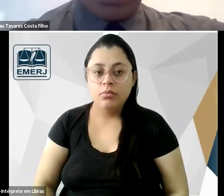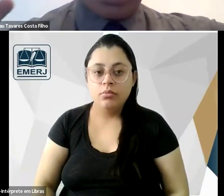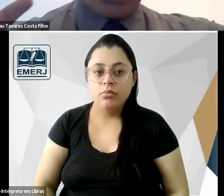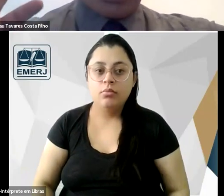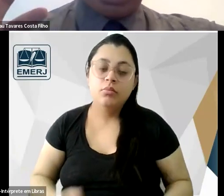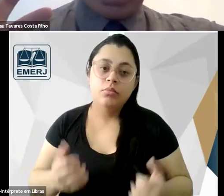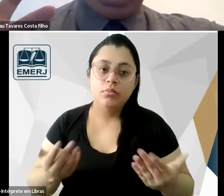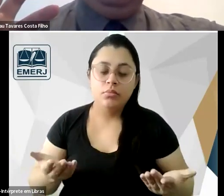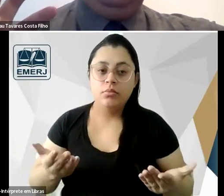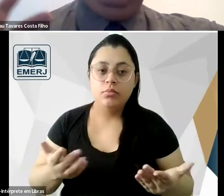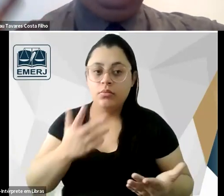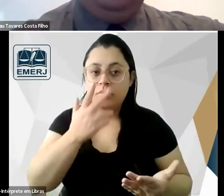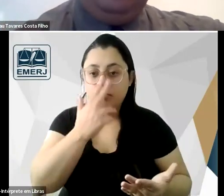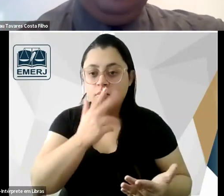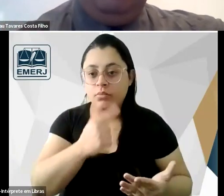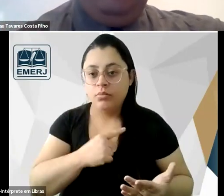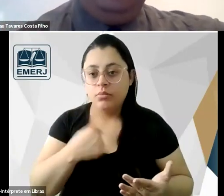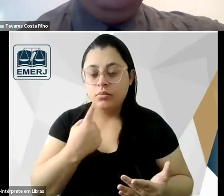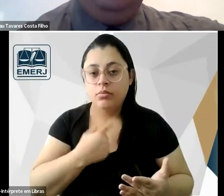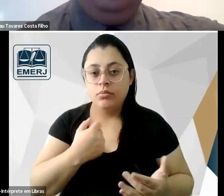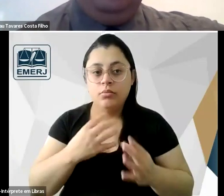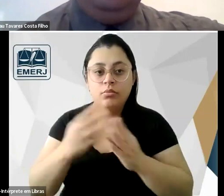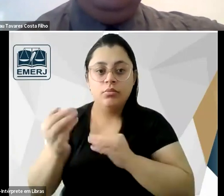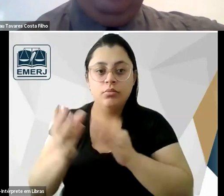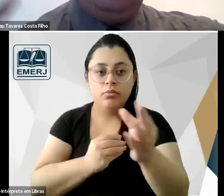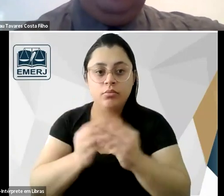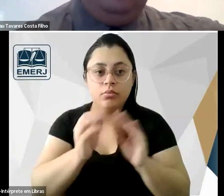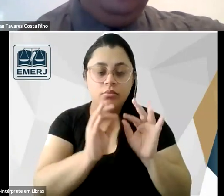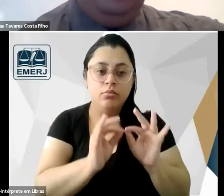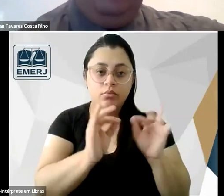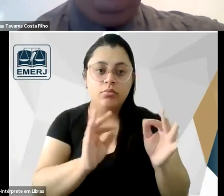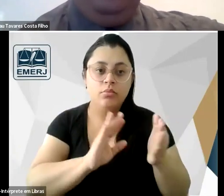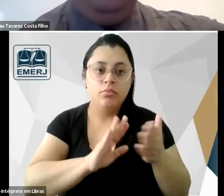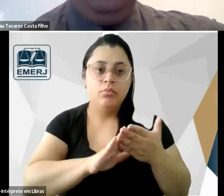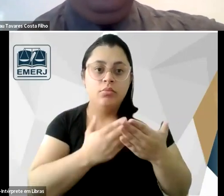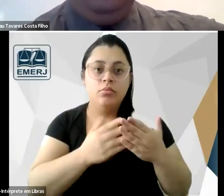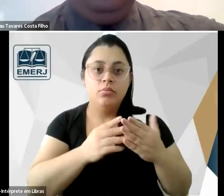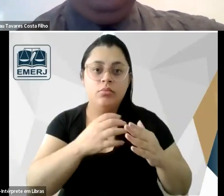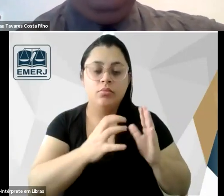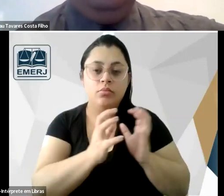então acho que a gente precisa fugir dessas simplificações sobre a escola do Recife